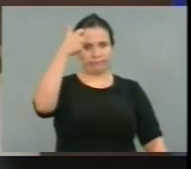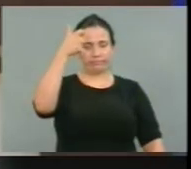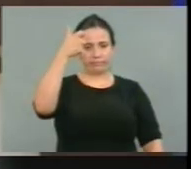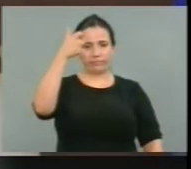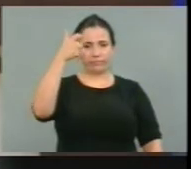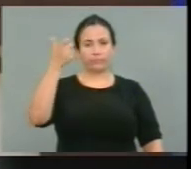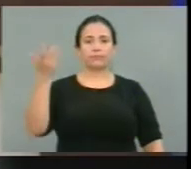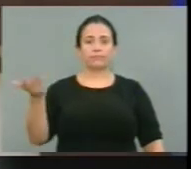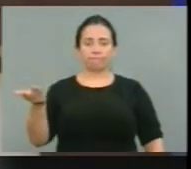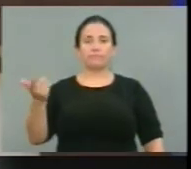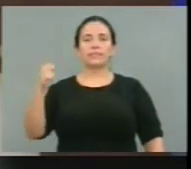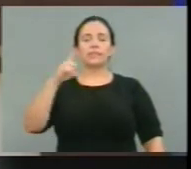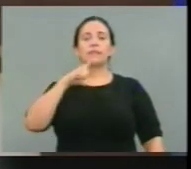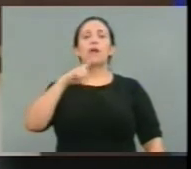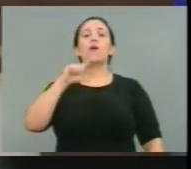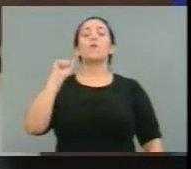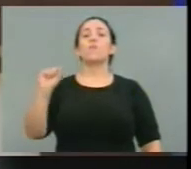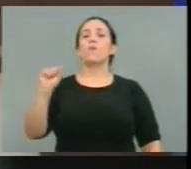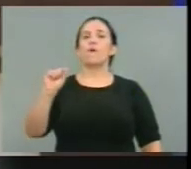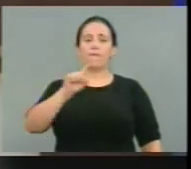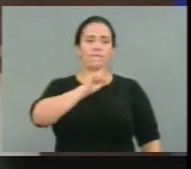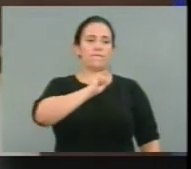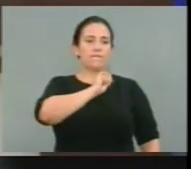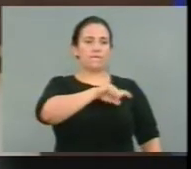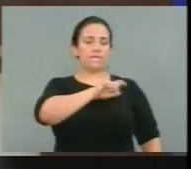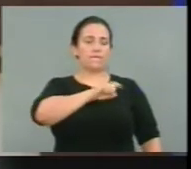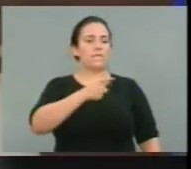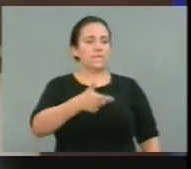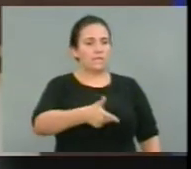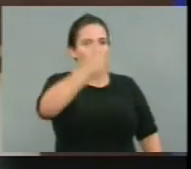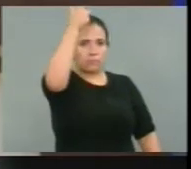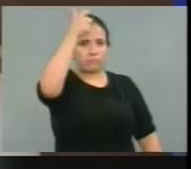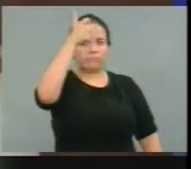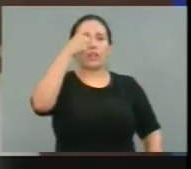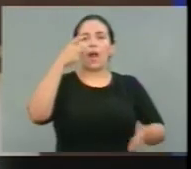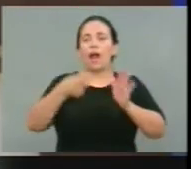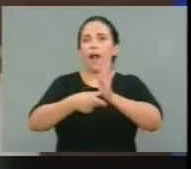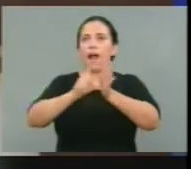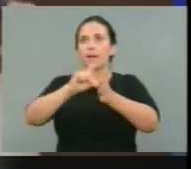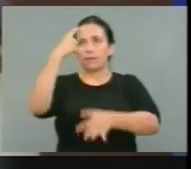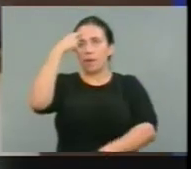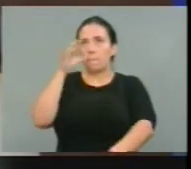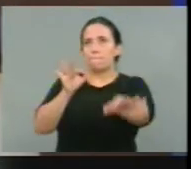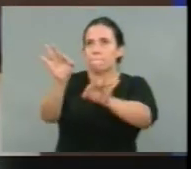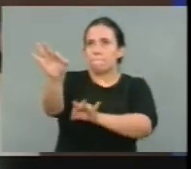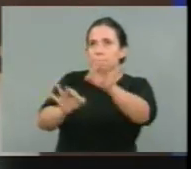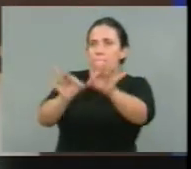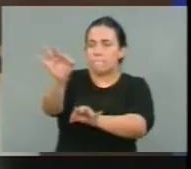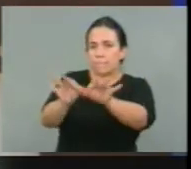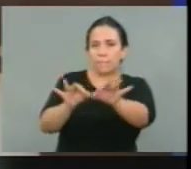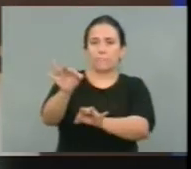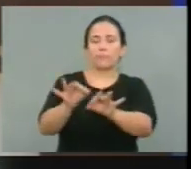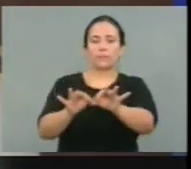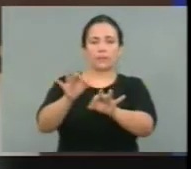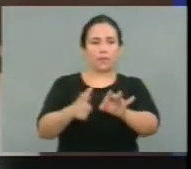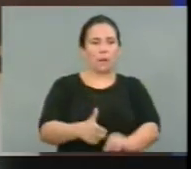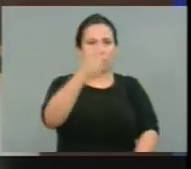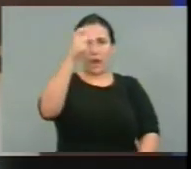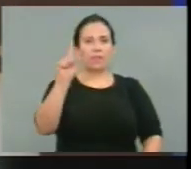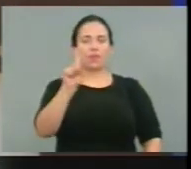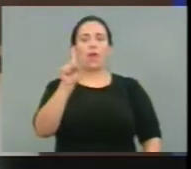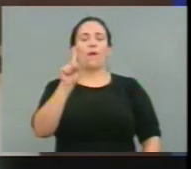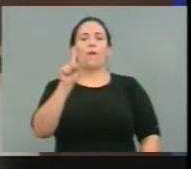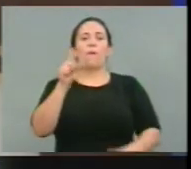É intencionalidade, é premeditação, é impossibilidade de defesa. Não é conflito